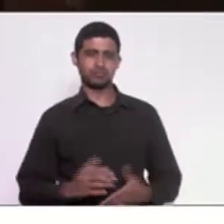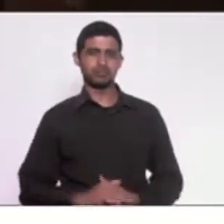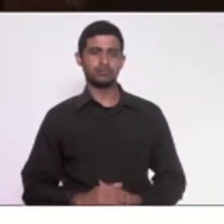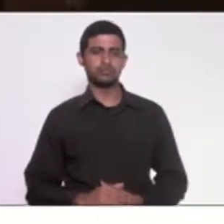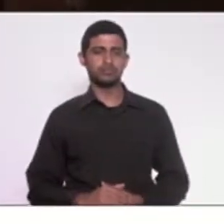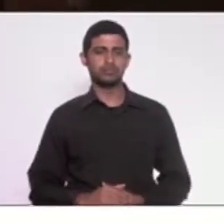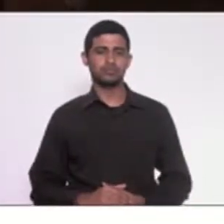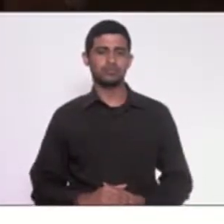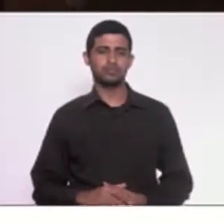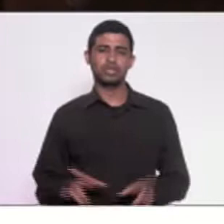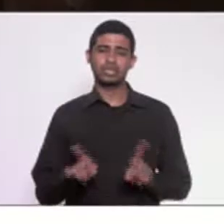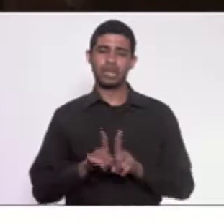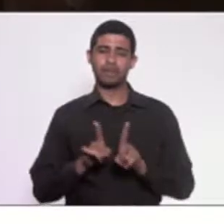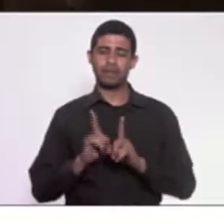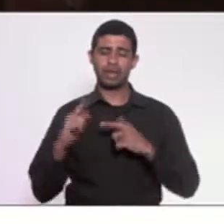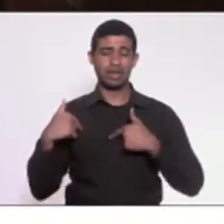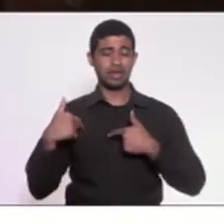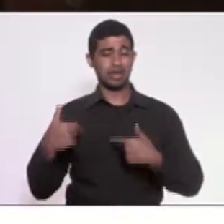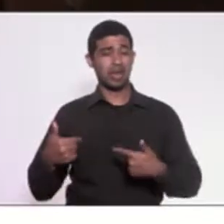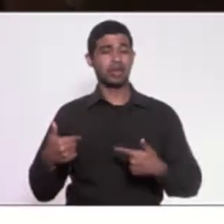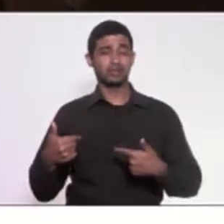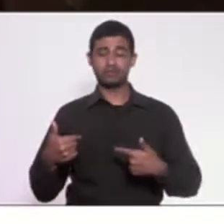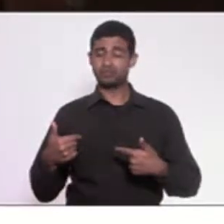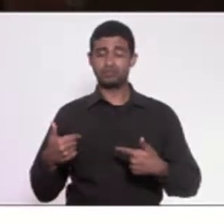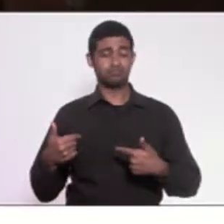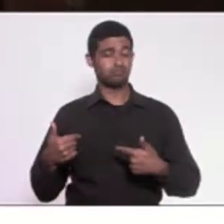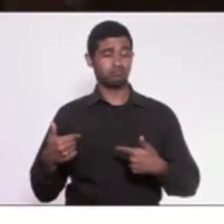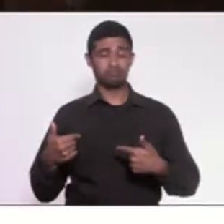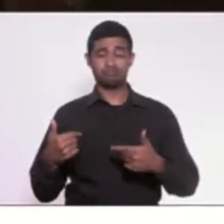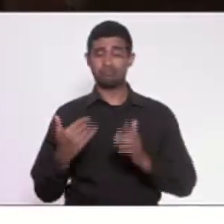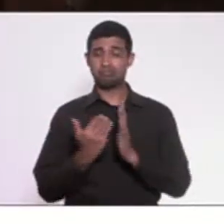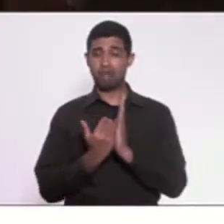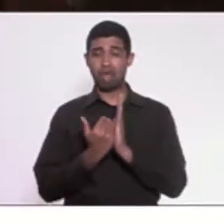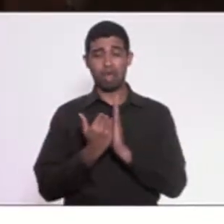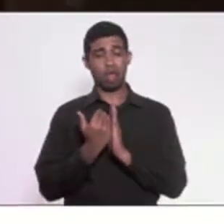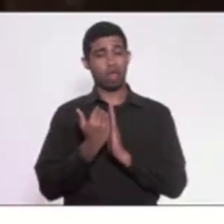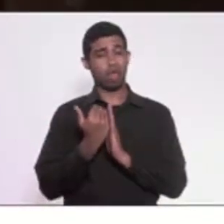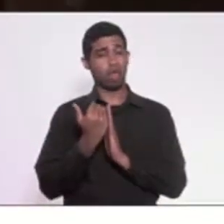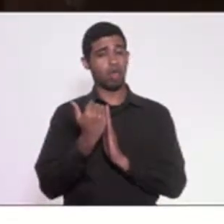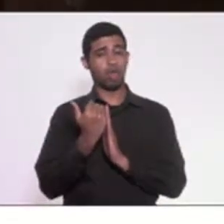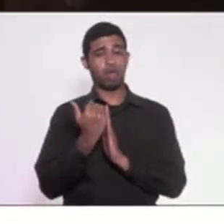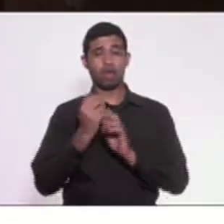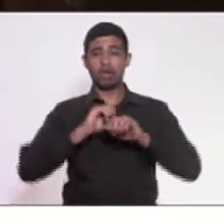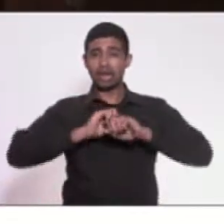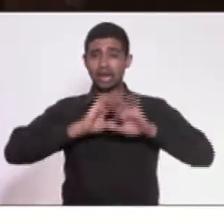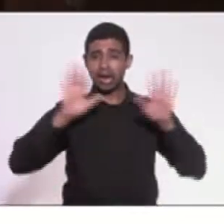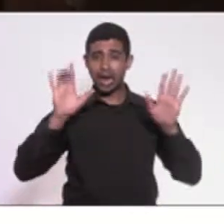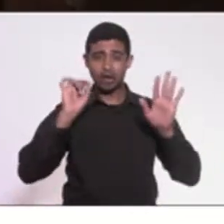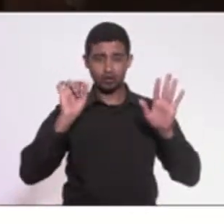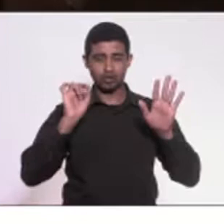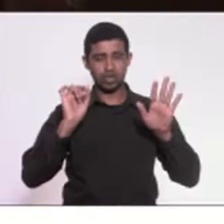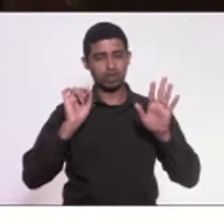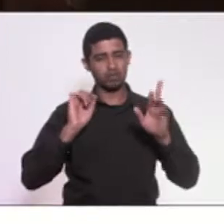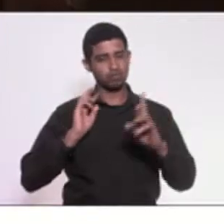e um ato também que agrava, agrava muito claramente a relação